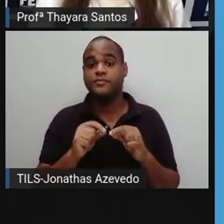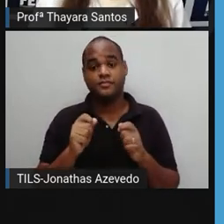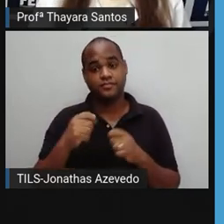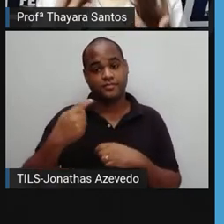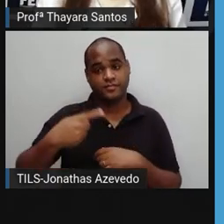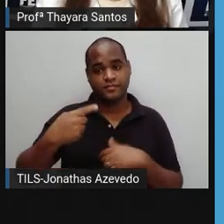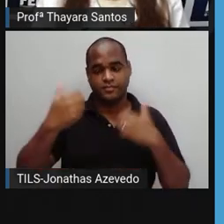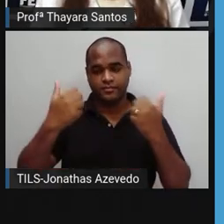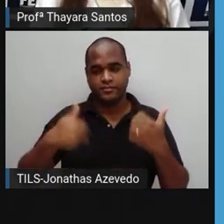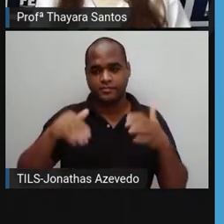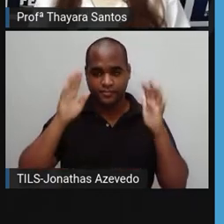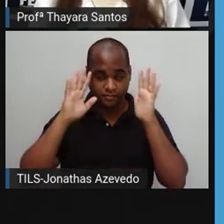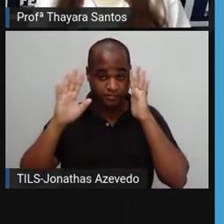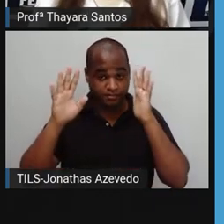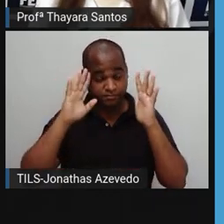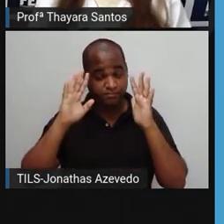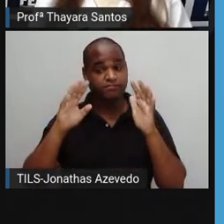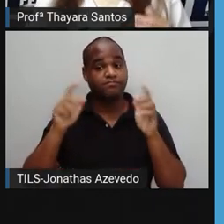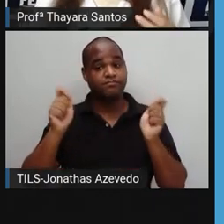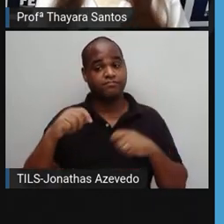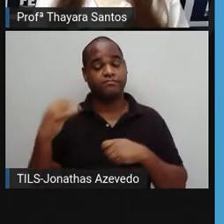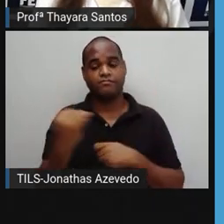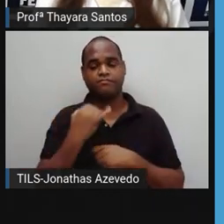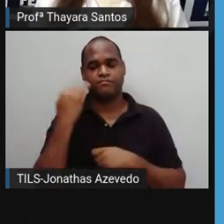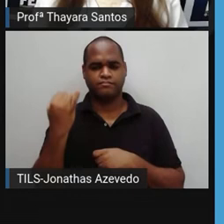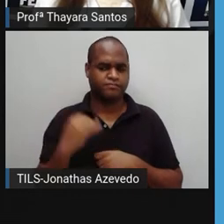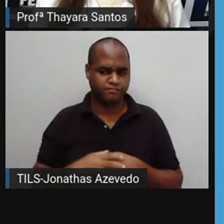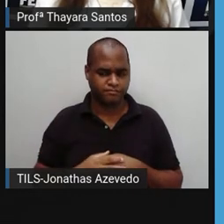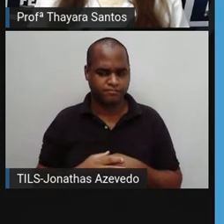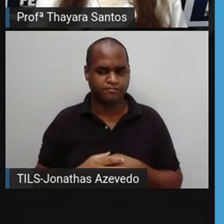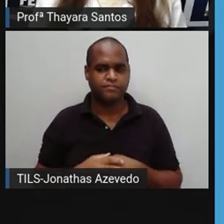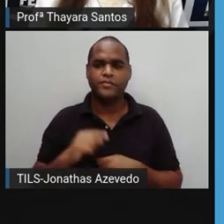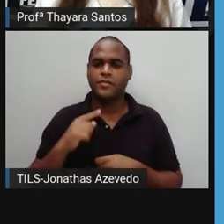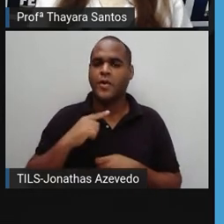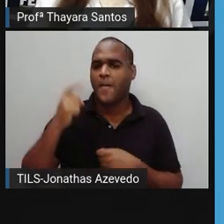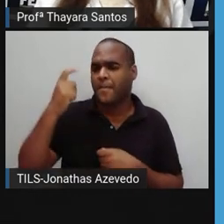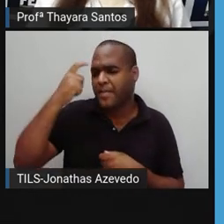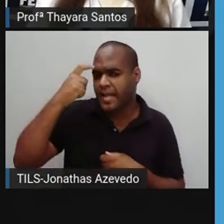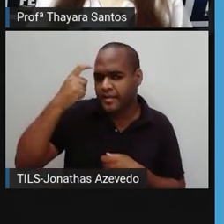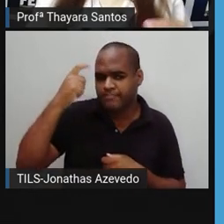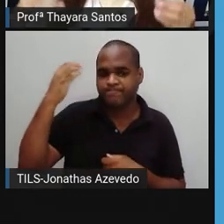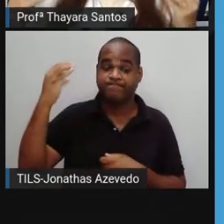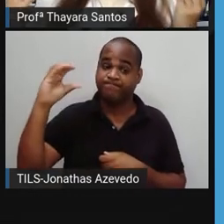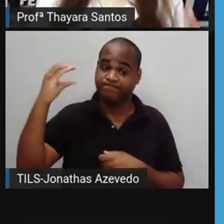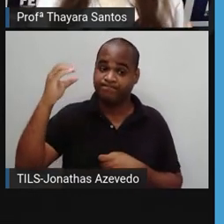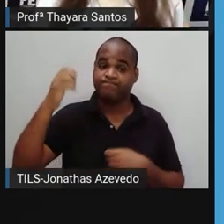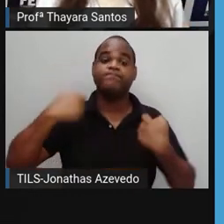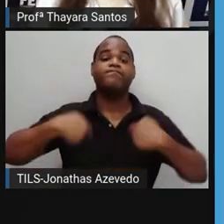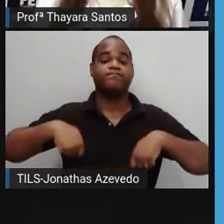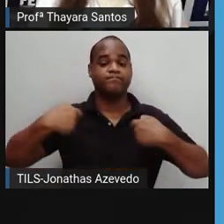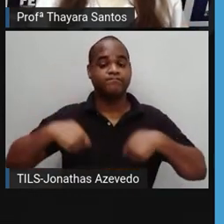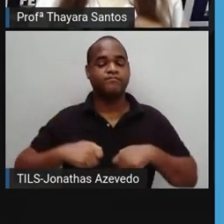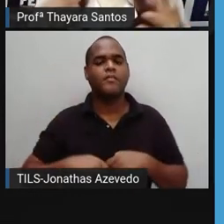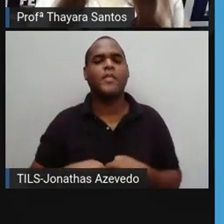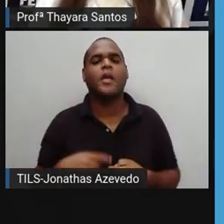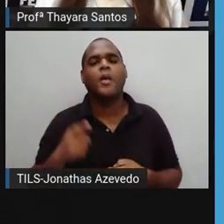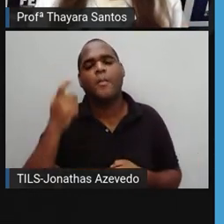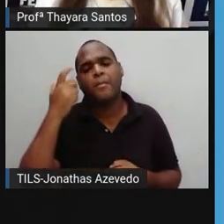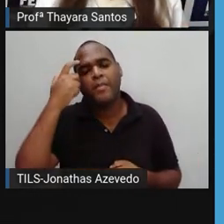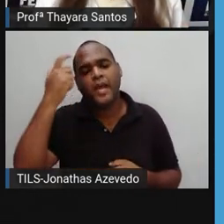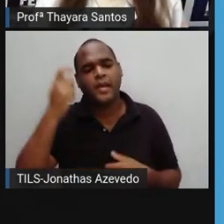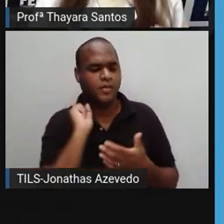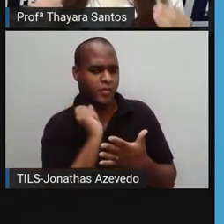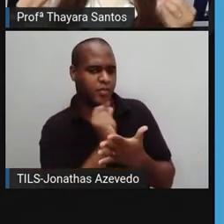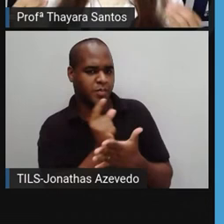Primeiro, a gente tem que repensar os nossos hábitos. Então, a gente tem que fazer o que a gente chama de consumo consciente. Então, toda vez que eu pensar em comprar